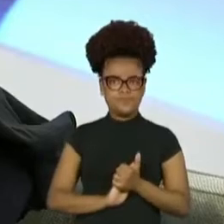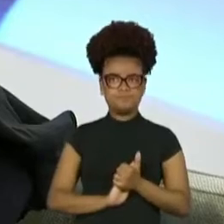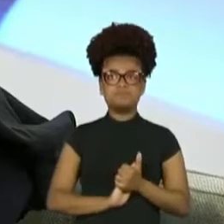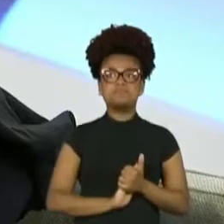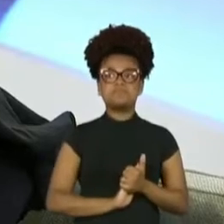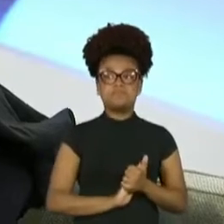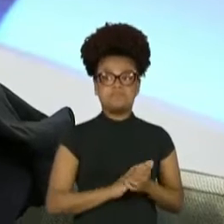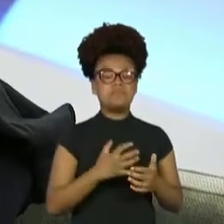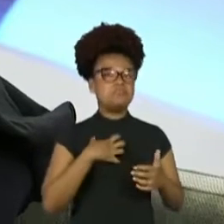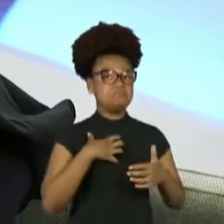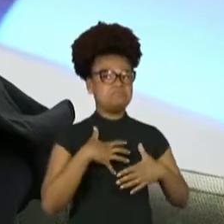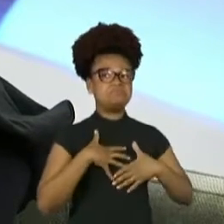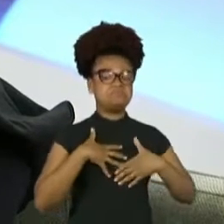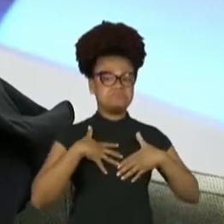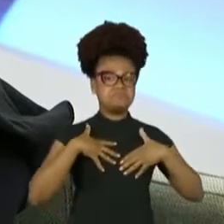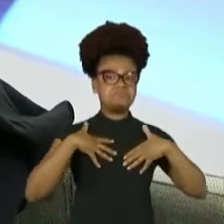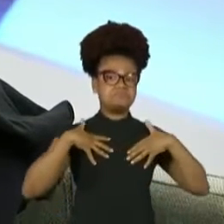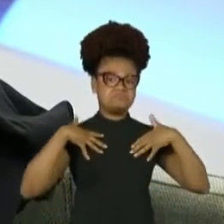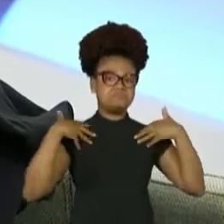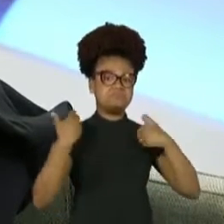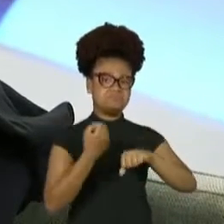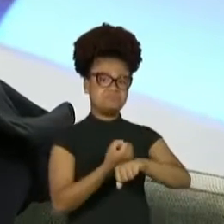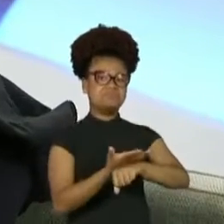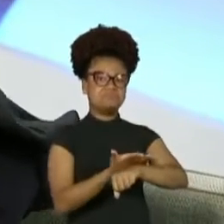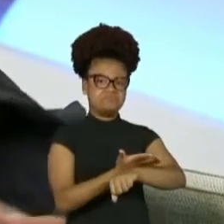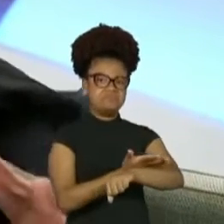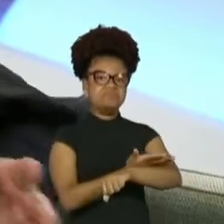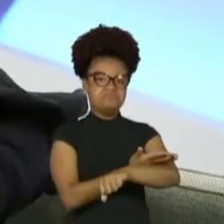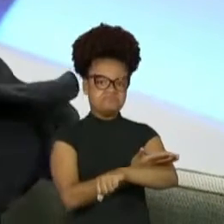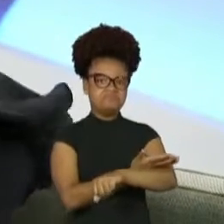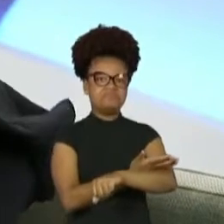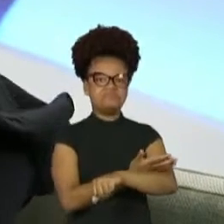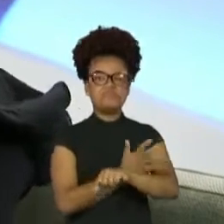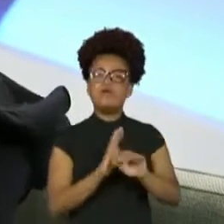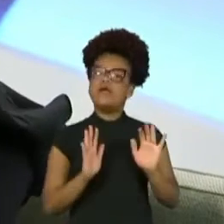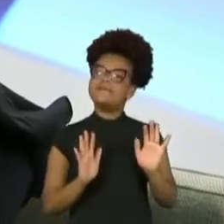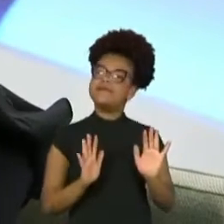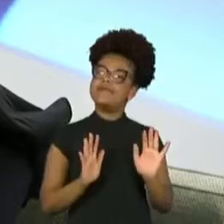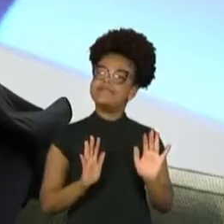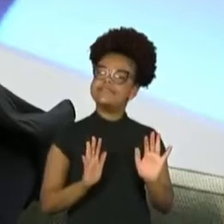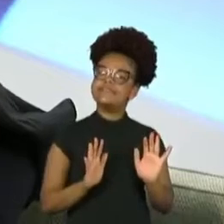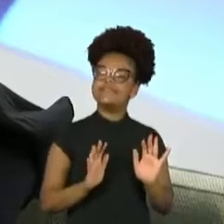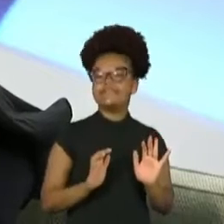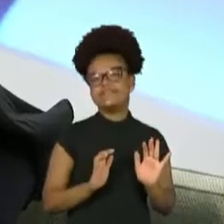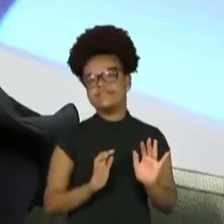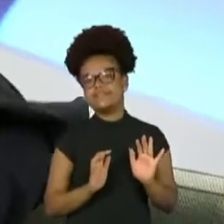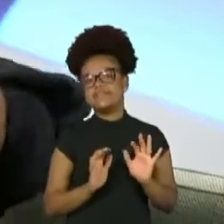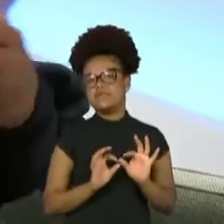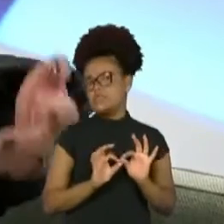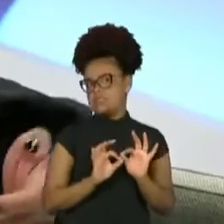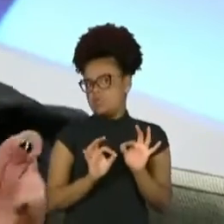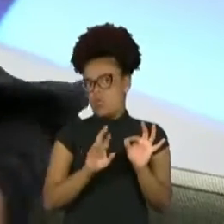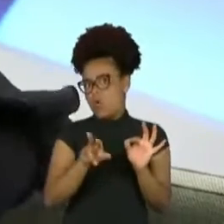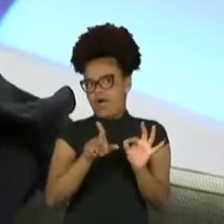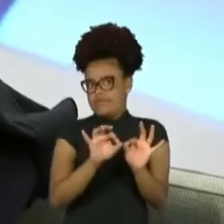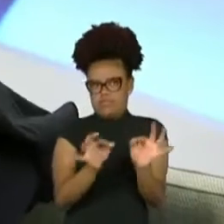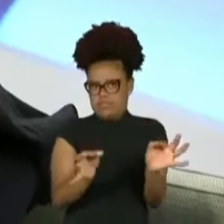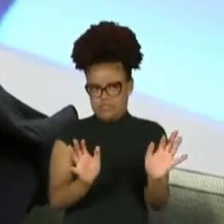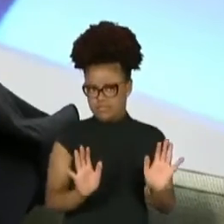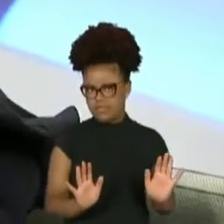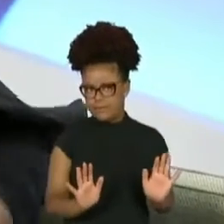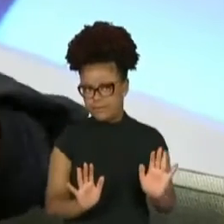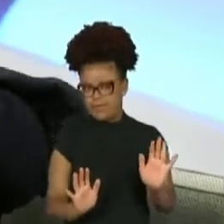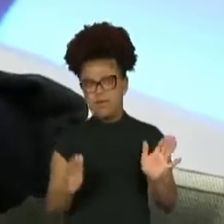com muita emoção e sem modéstia, sabendo que tudo isso que está